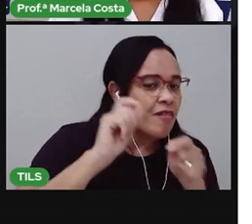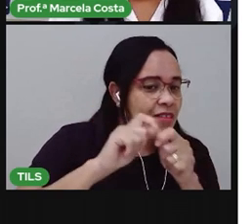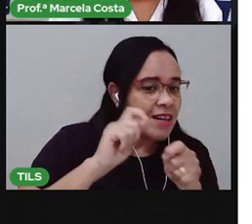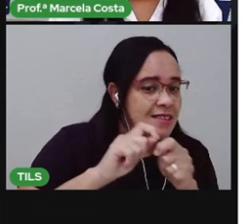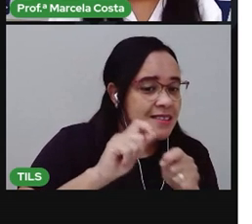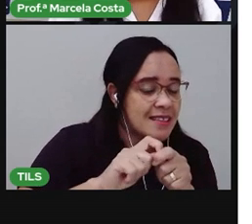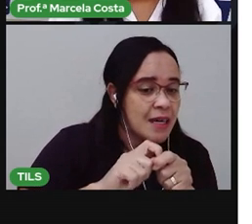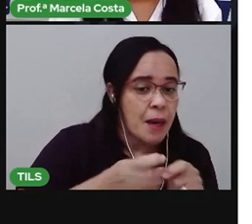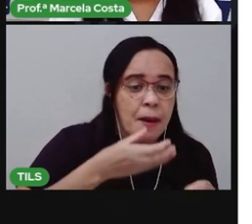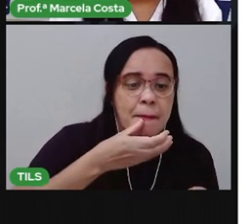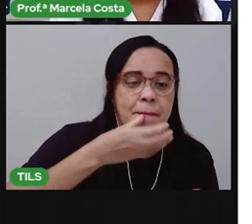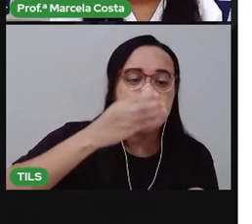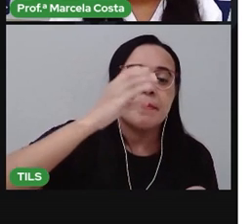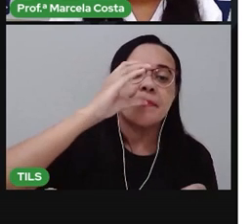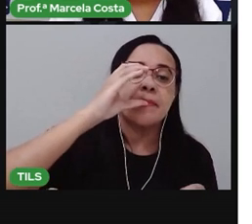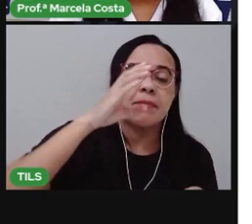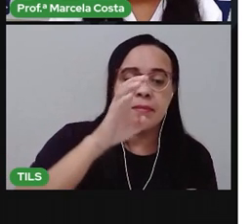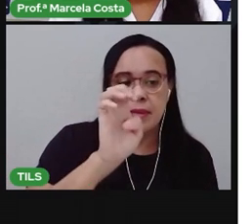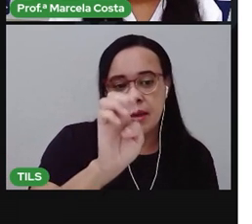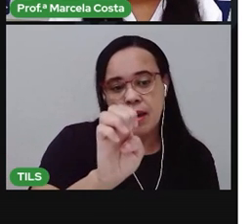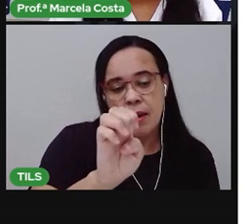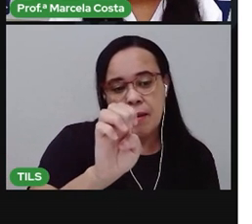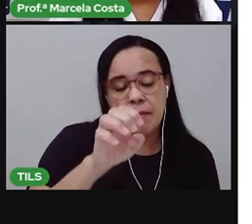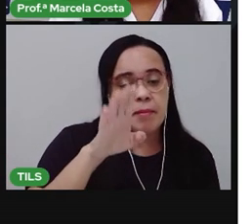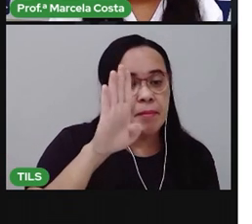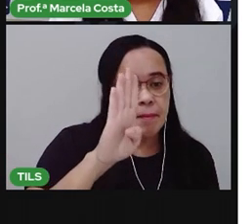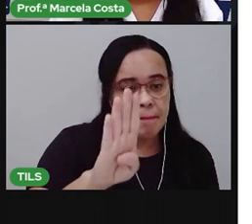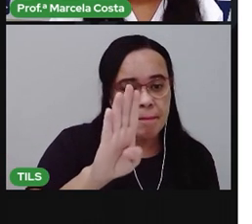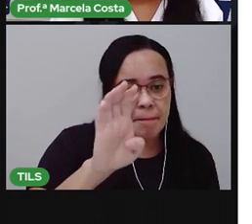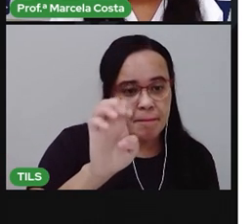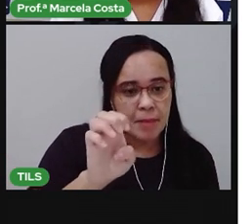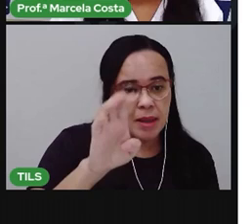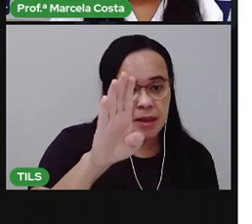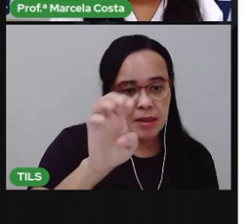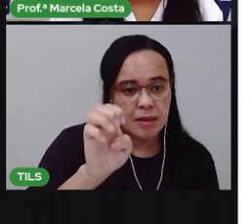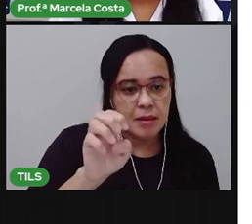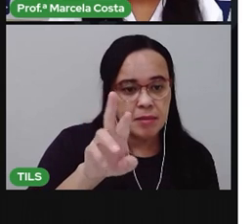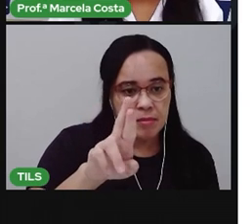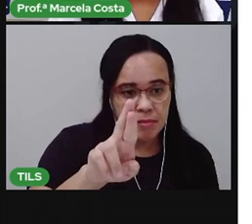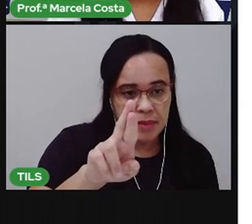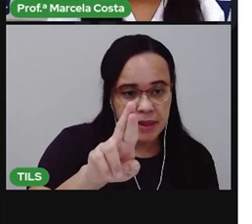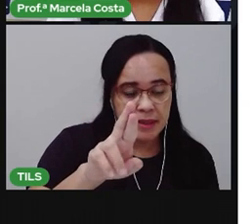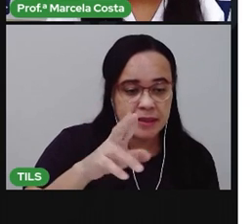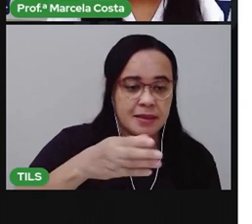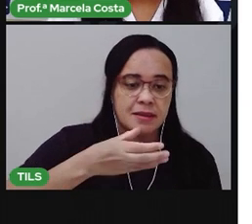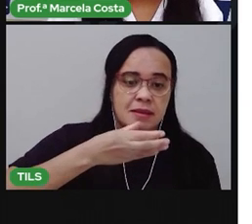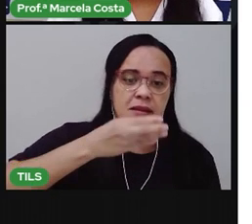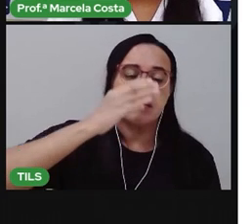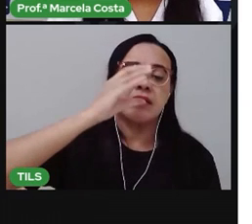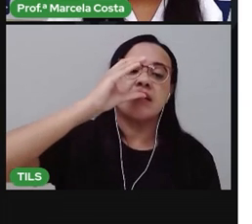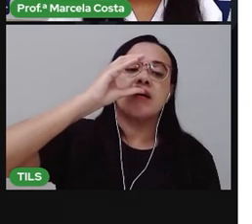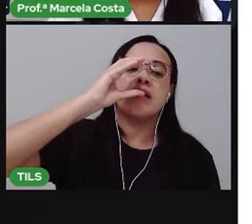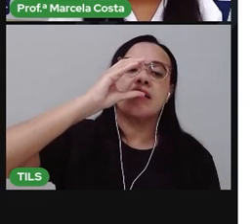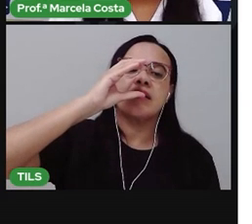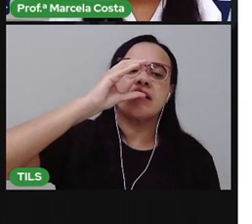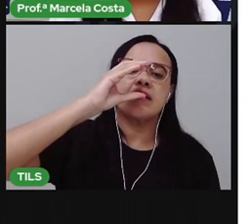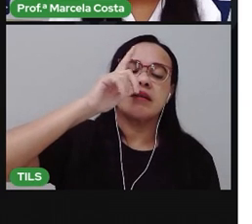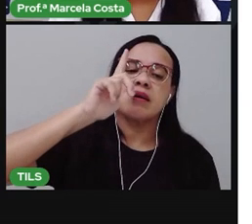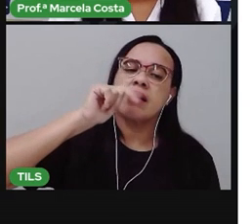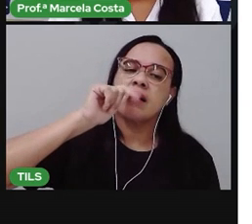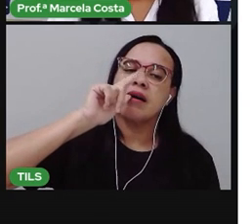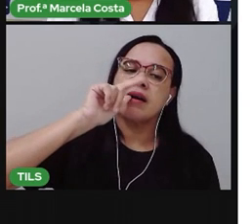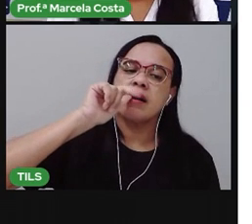beber. Ó! Beber. Beber. A gente tá ouvindo qual o som inicial dessa